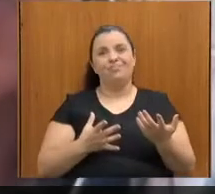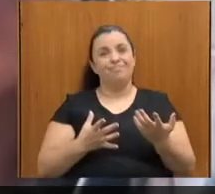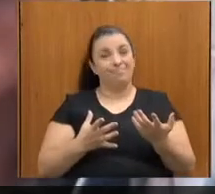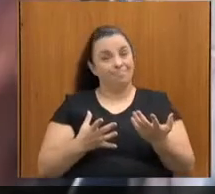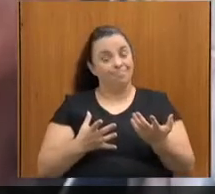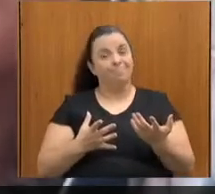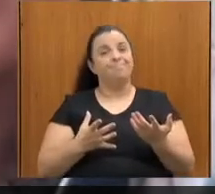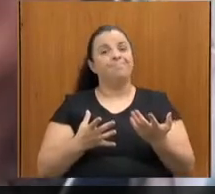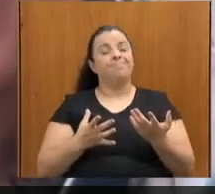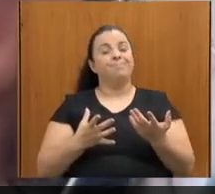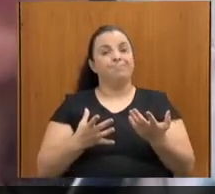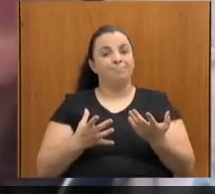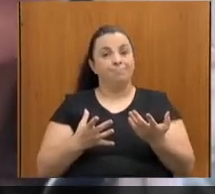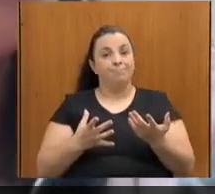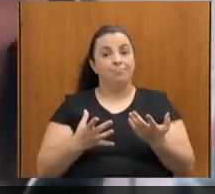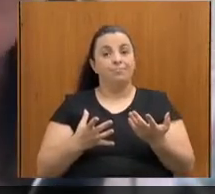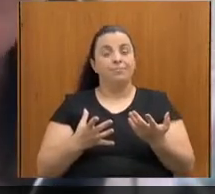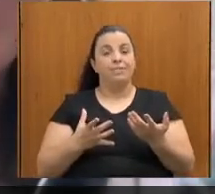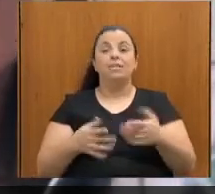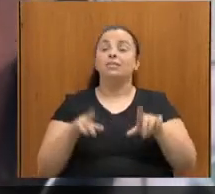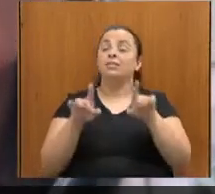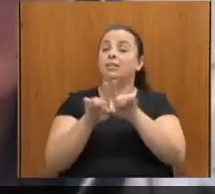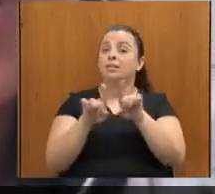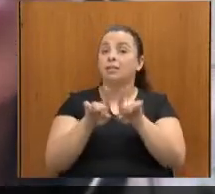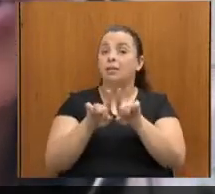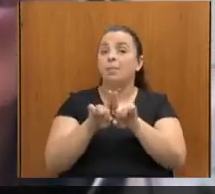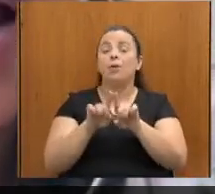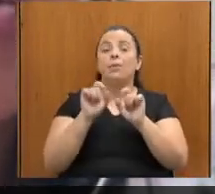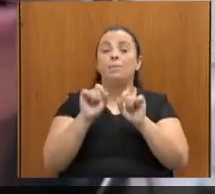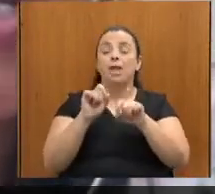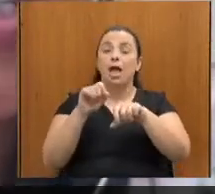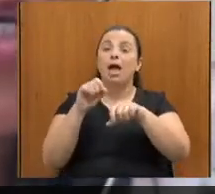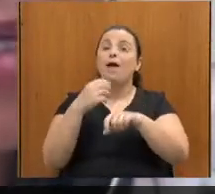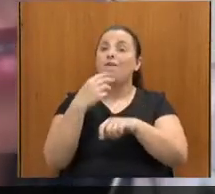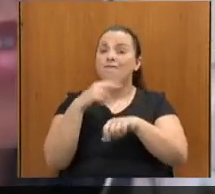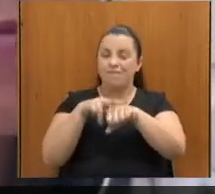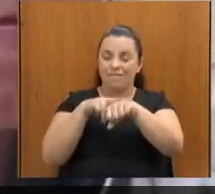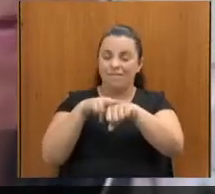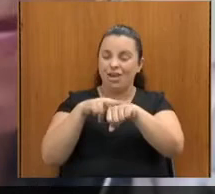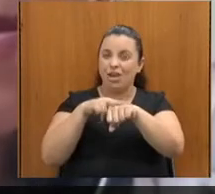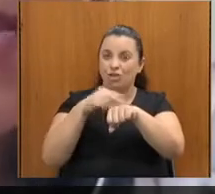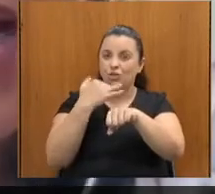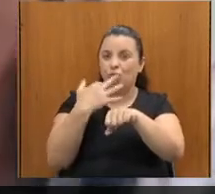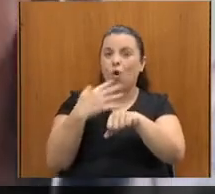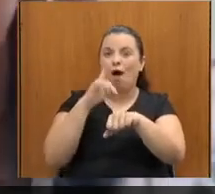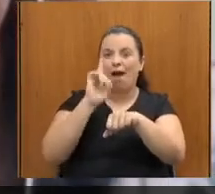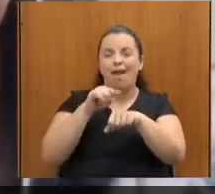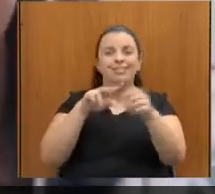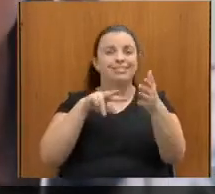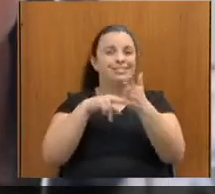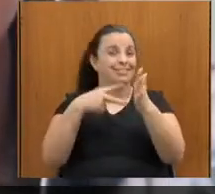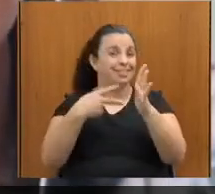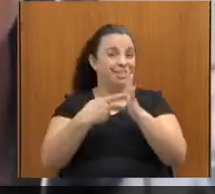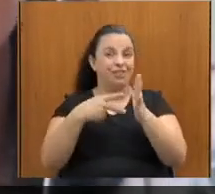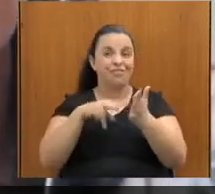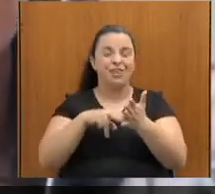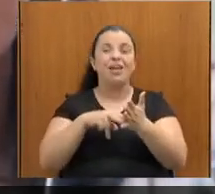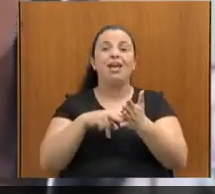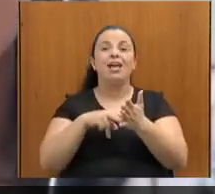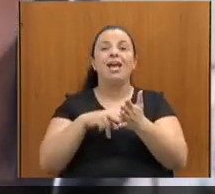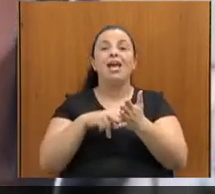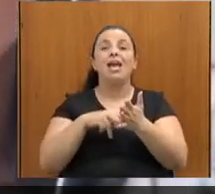cumprimento. Além da cor verde ser a cor da esperança, a gente tem essa data também